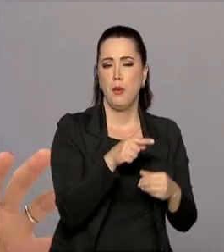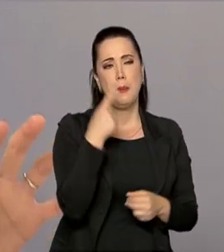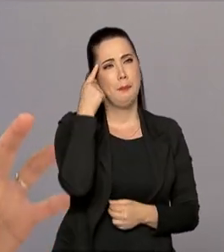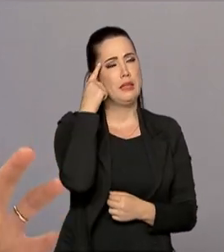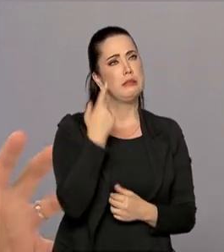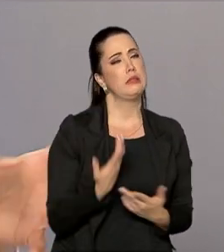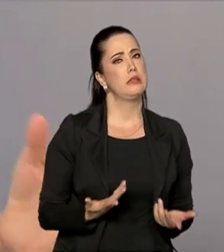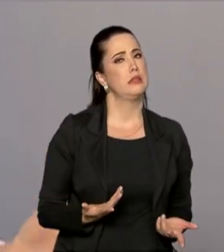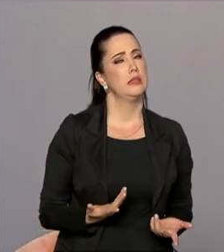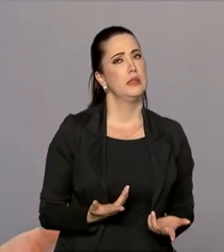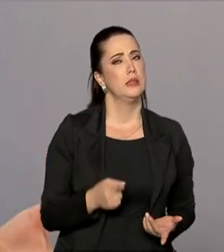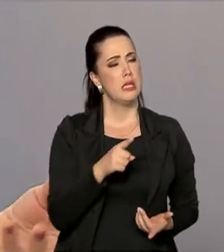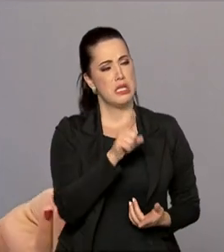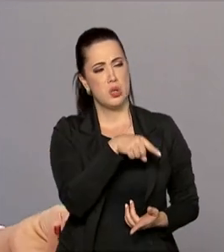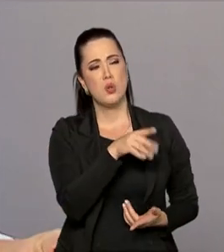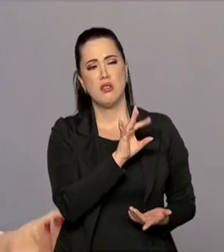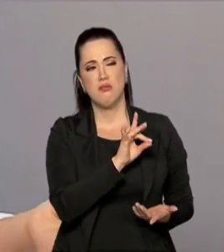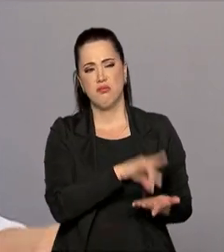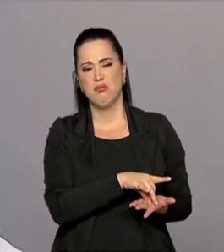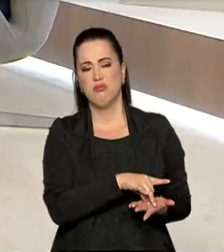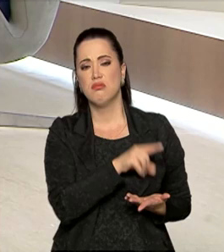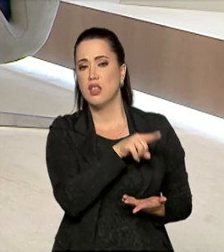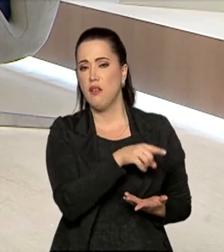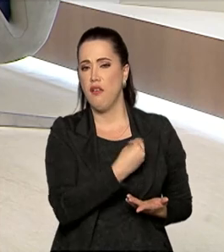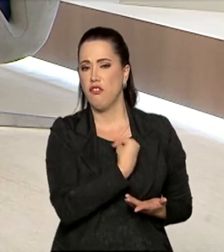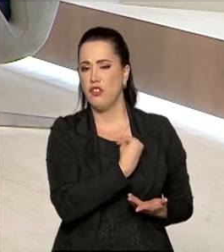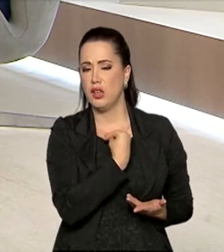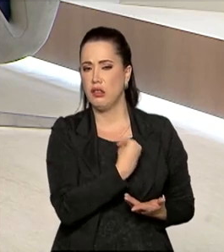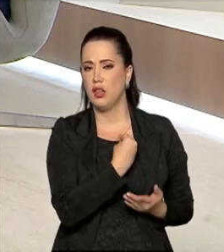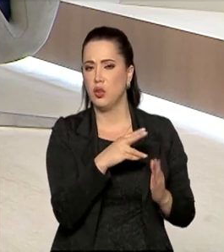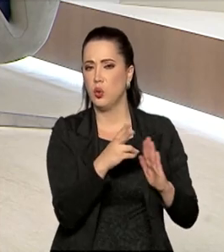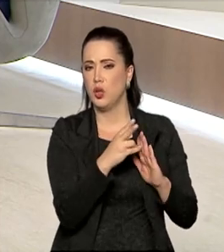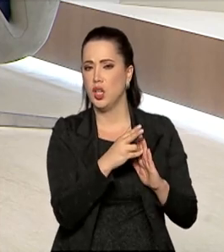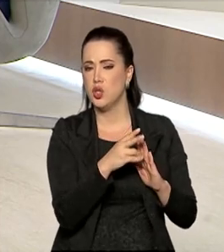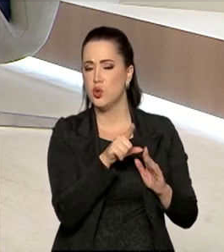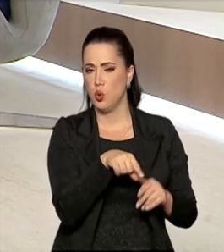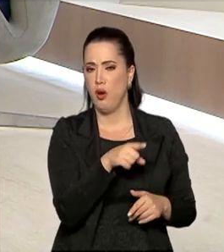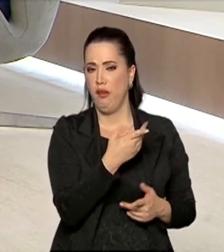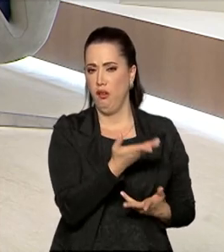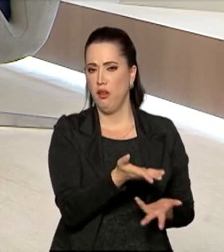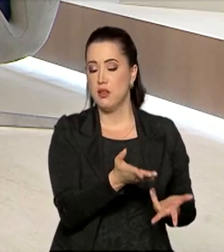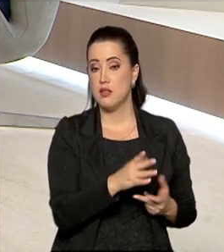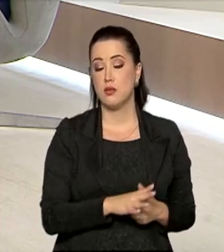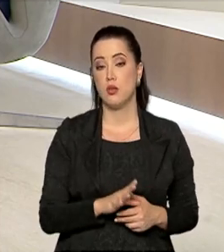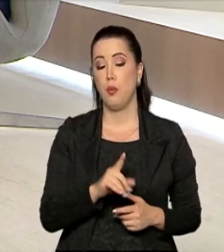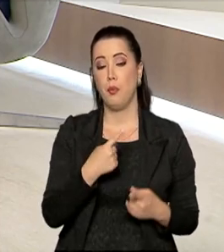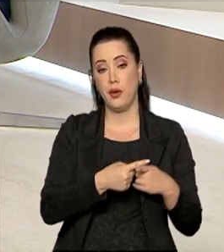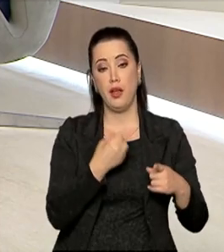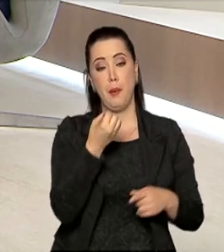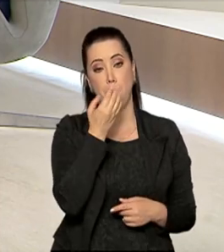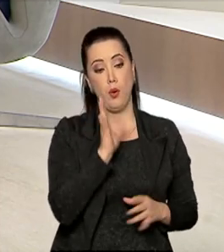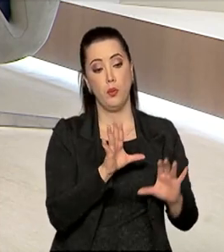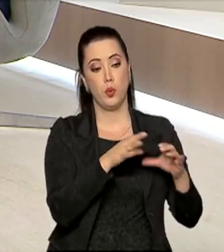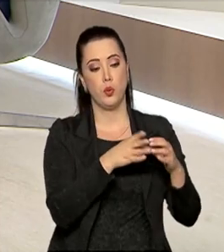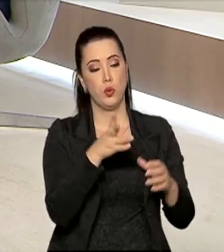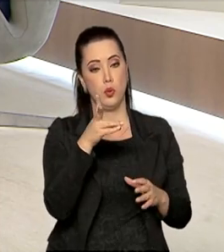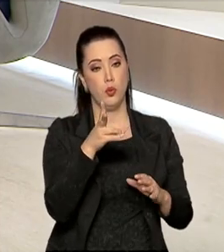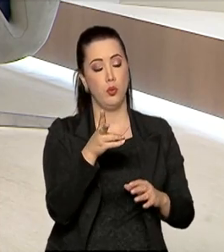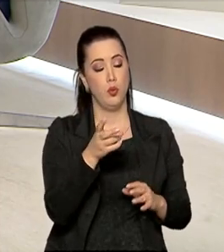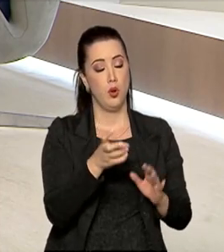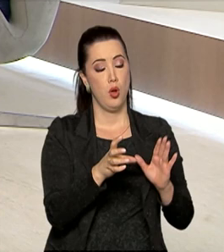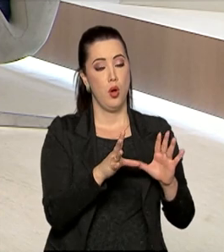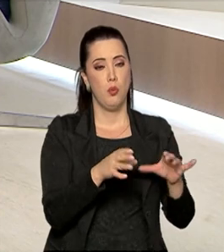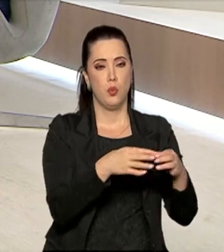pensa, poxa, mas será que é isso mesmo que é a vida do indígena? Qual é a vantagem para ele? Isso levando em conta uma exploração